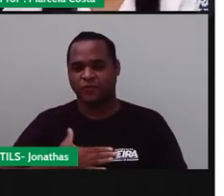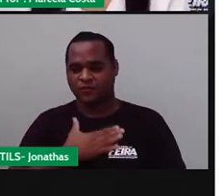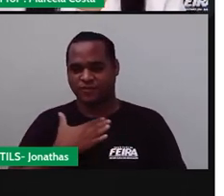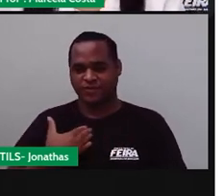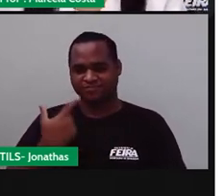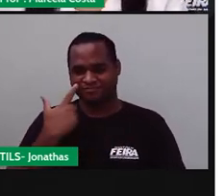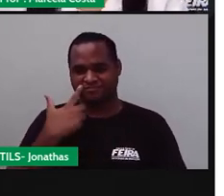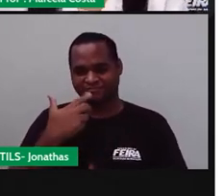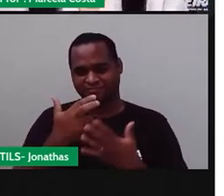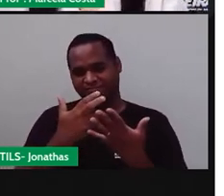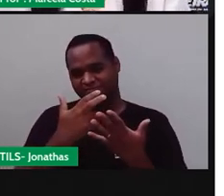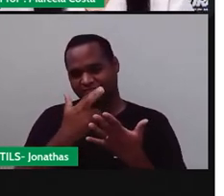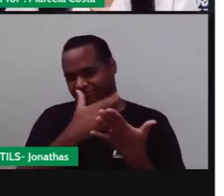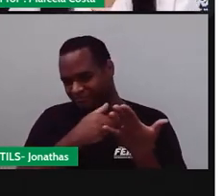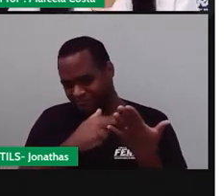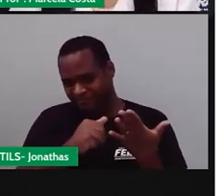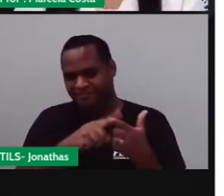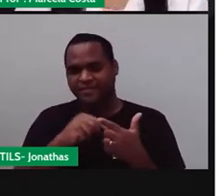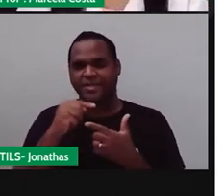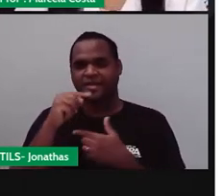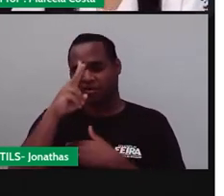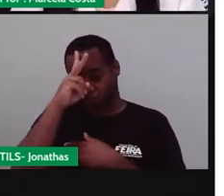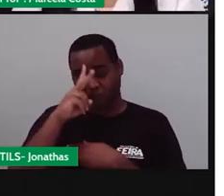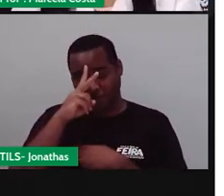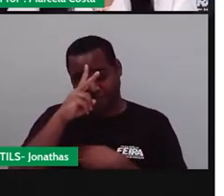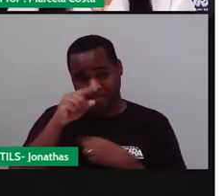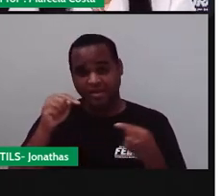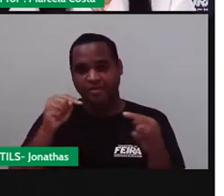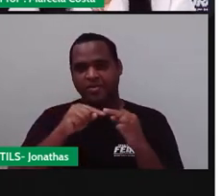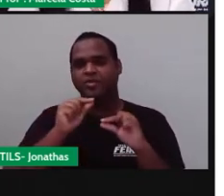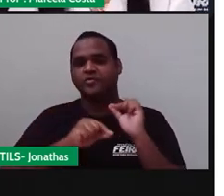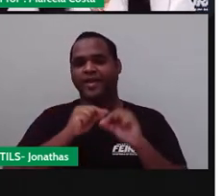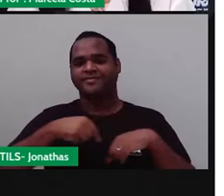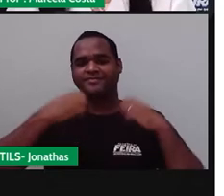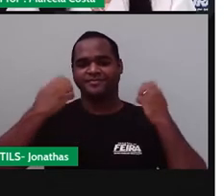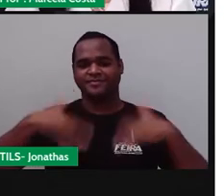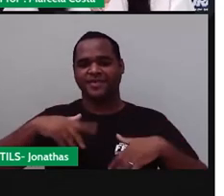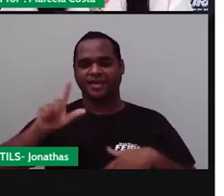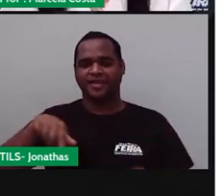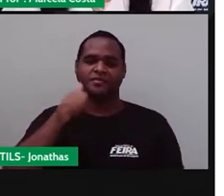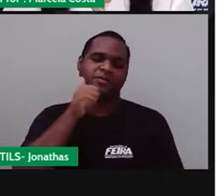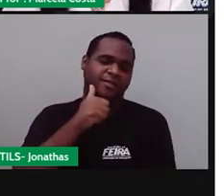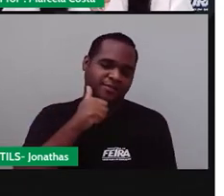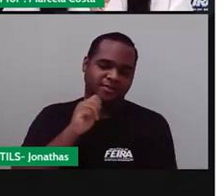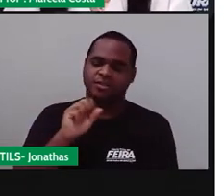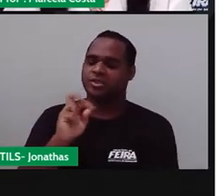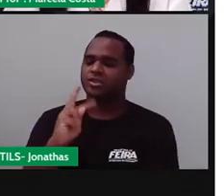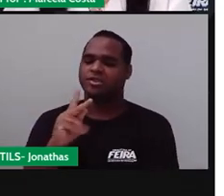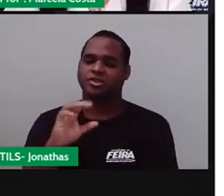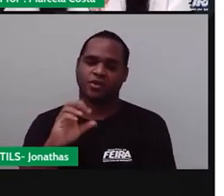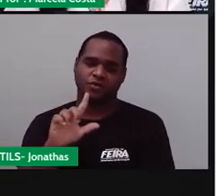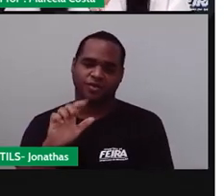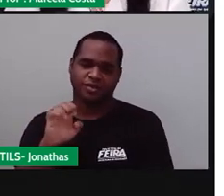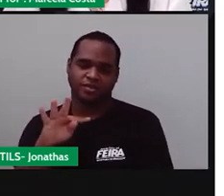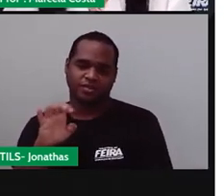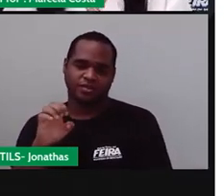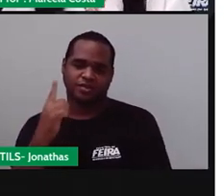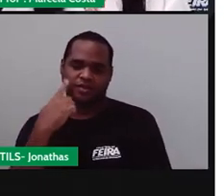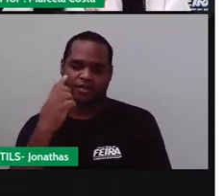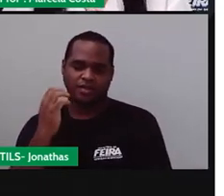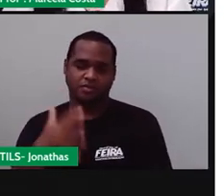historinha ali? Da Charlotte? Do canal da Charlotte? Mostrando pra gente uma situação